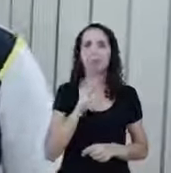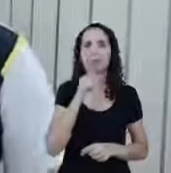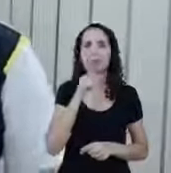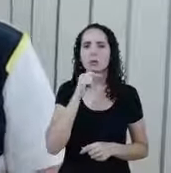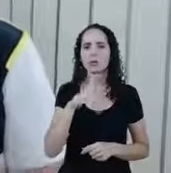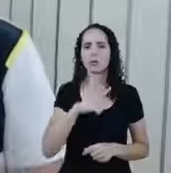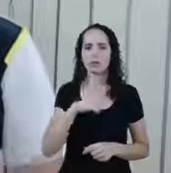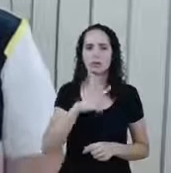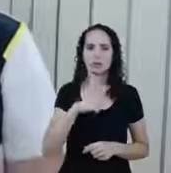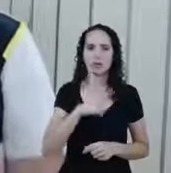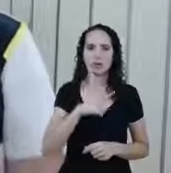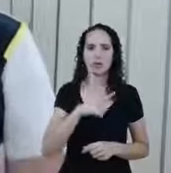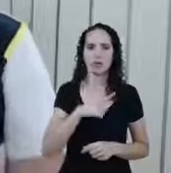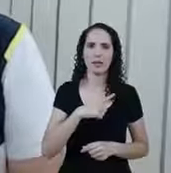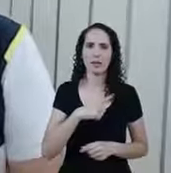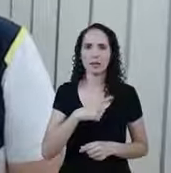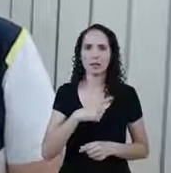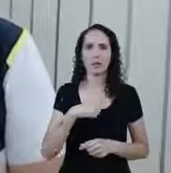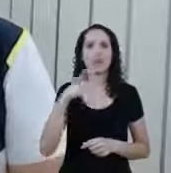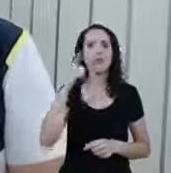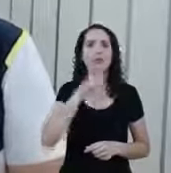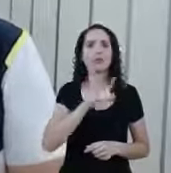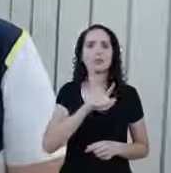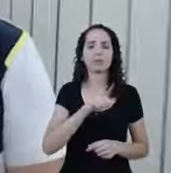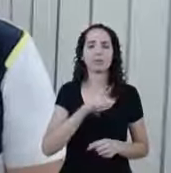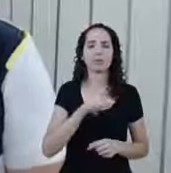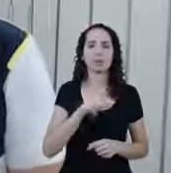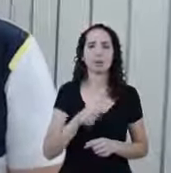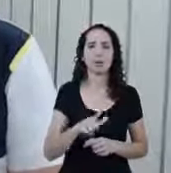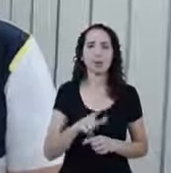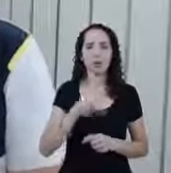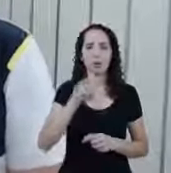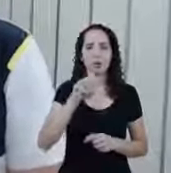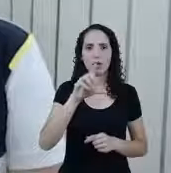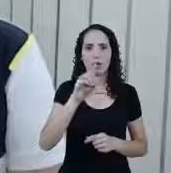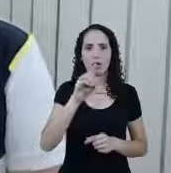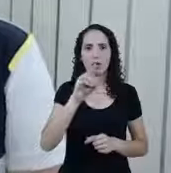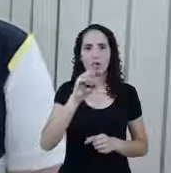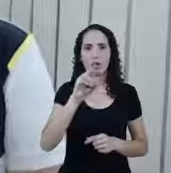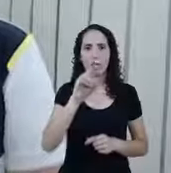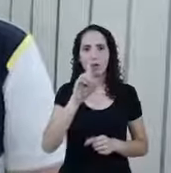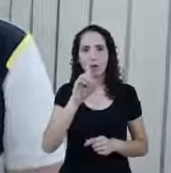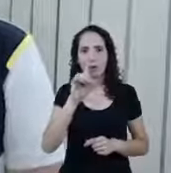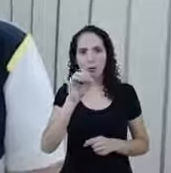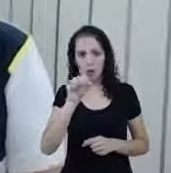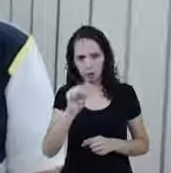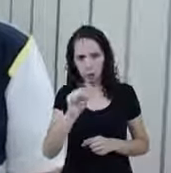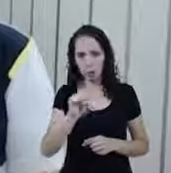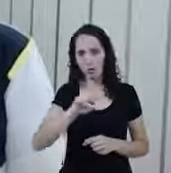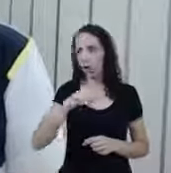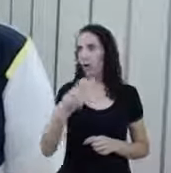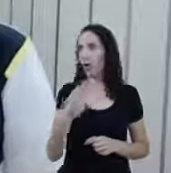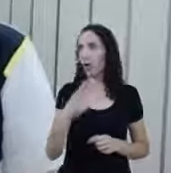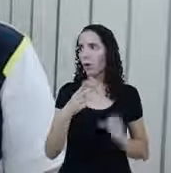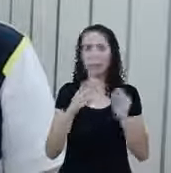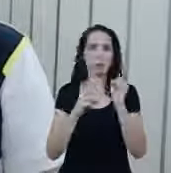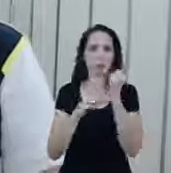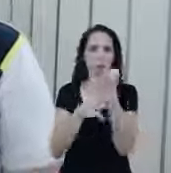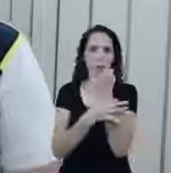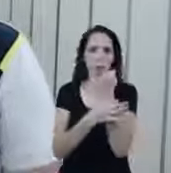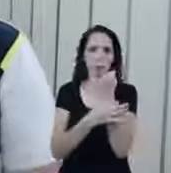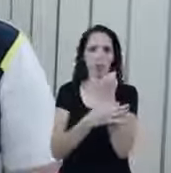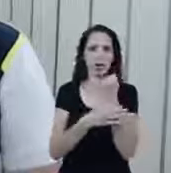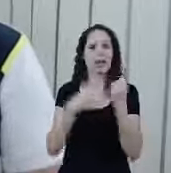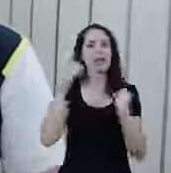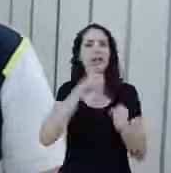surgido, eu recebo loans Ou eu tenho o seguro, seguro não, eu sou pensionista